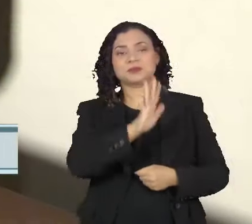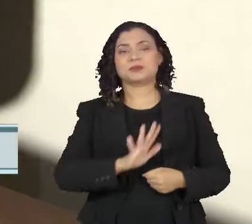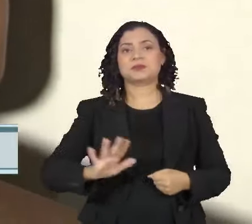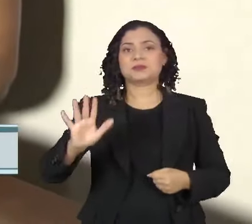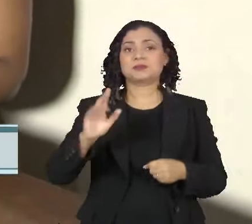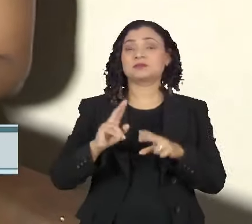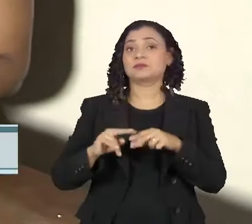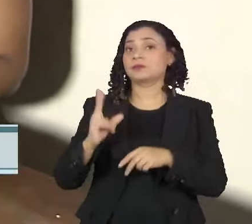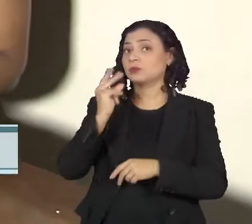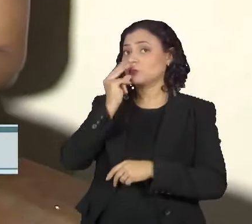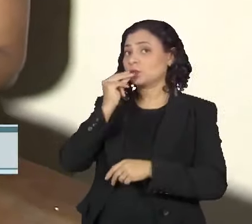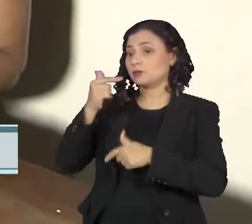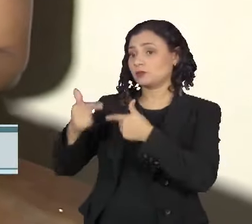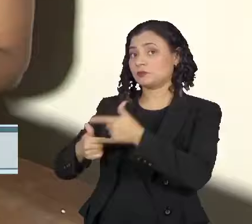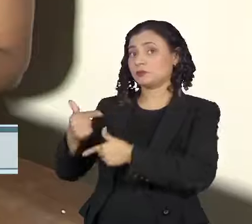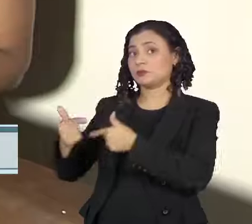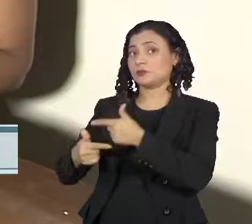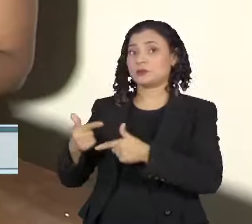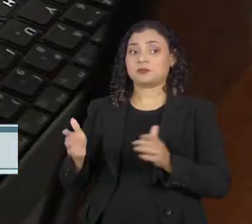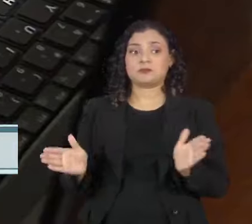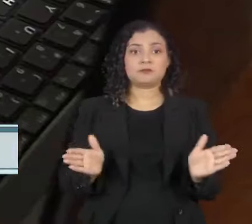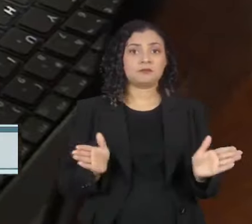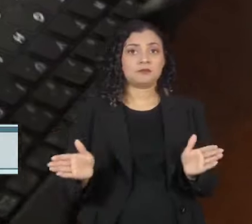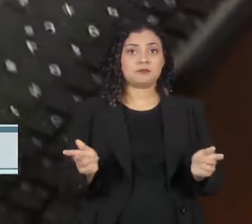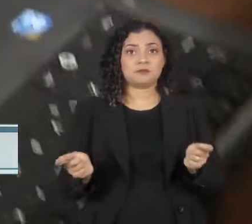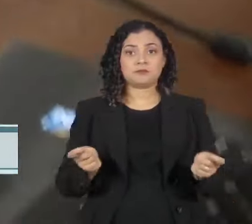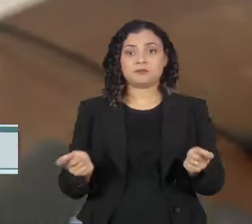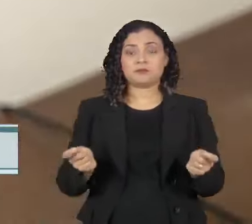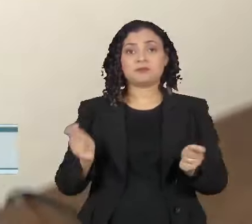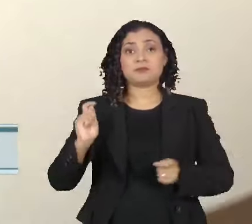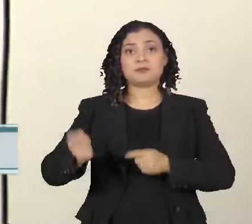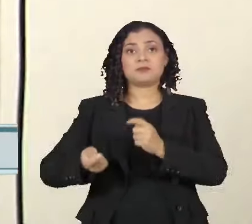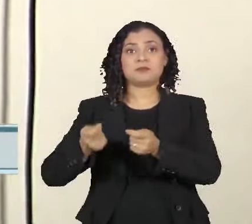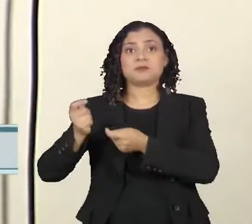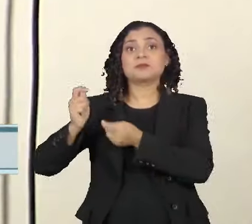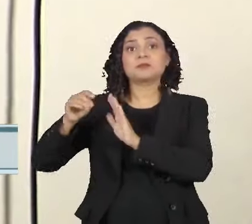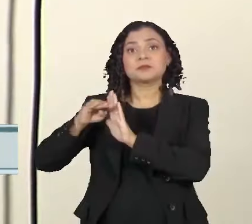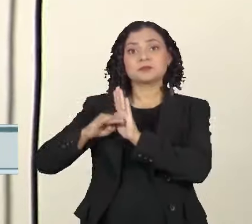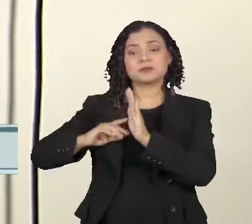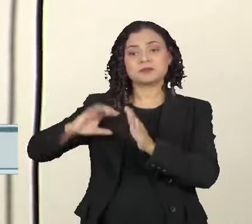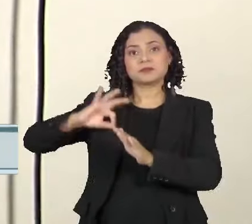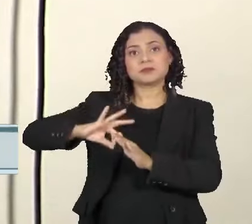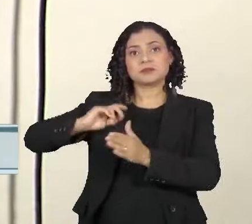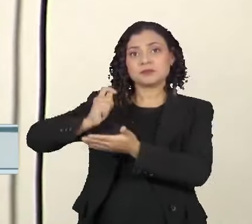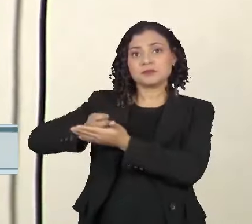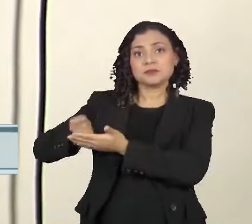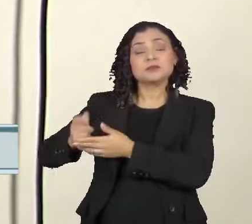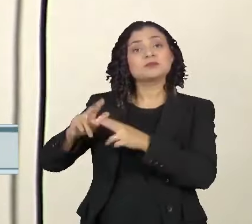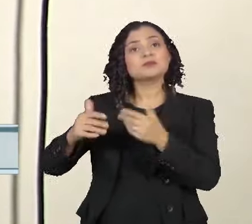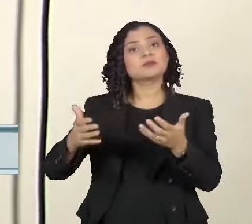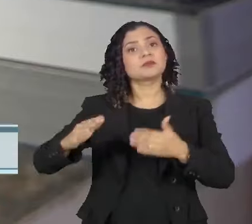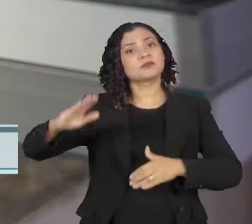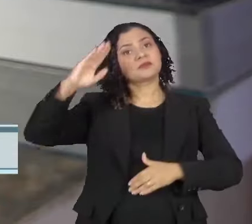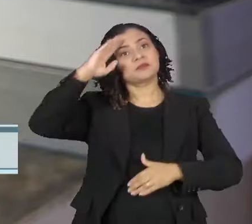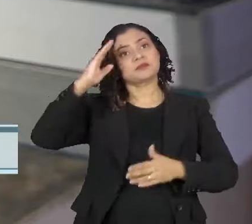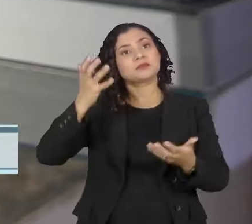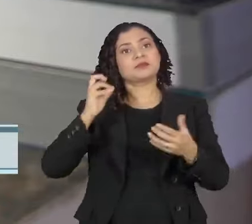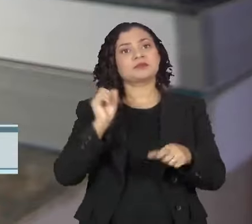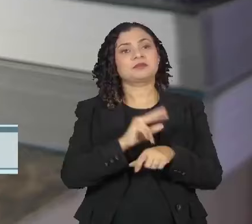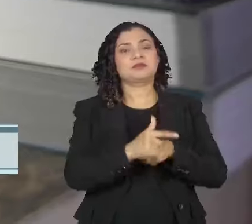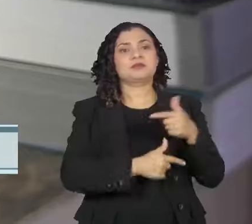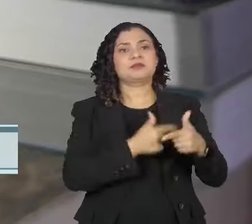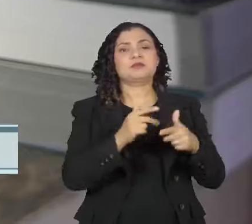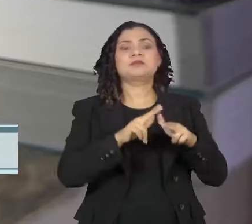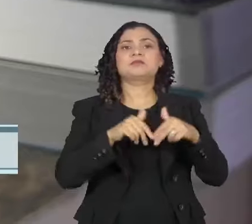o curso a nutrição em UAN tem um trabalho temporário para pagar as contas, Natália segue cultivando o sonho de menina de seguir carreira militar e